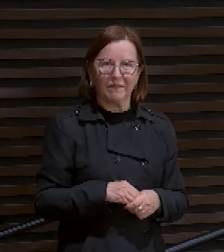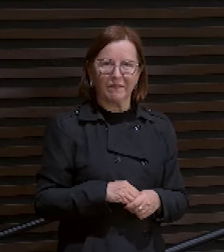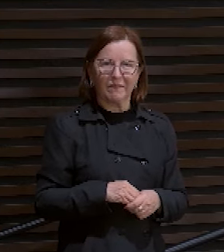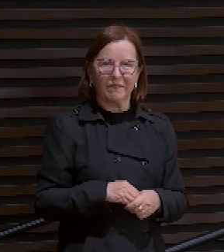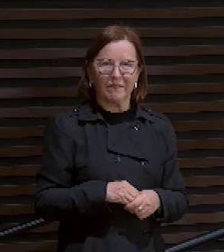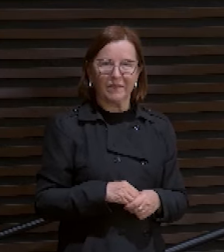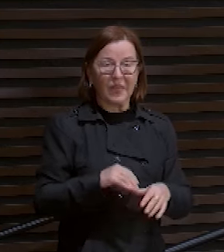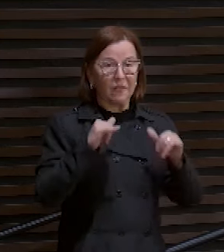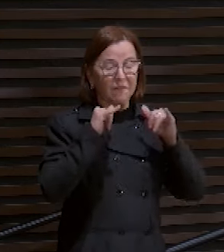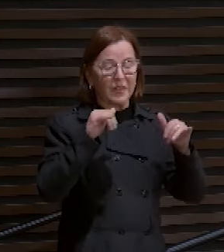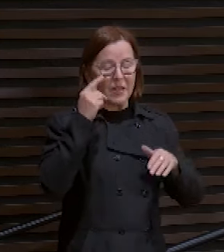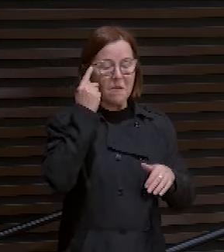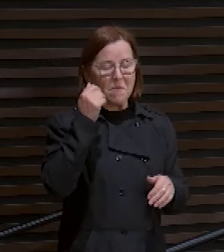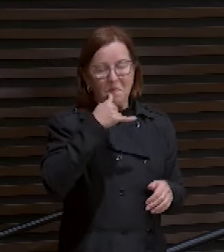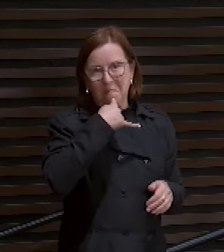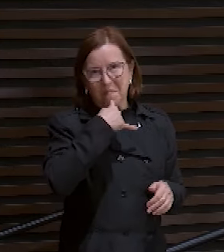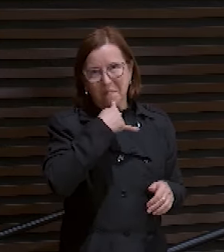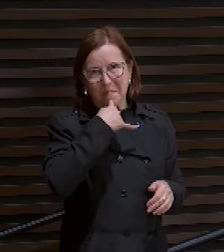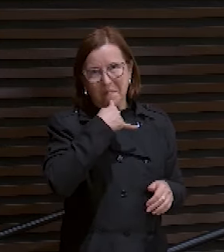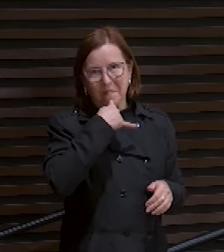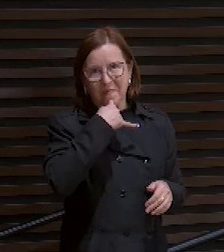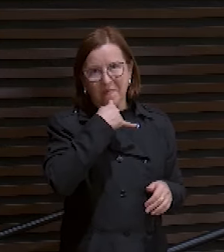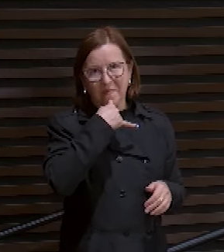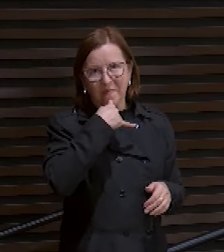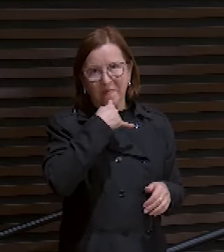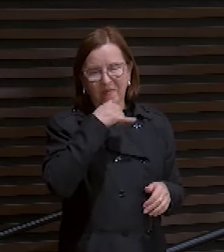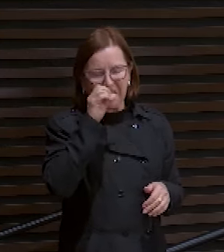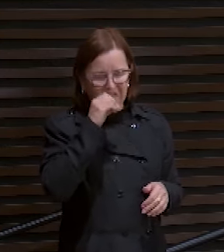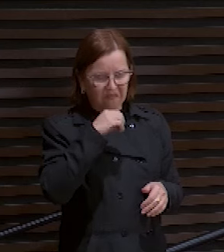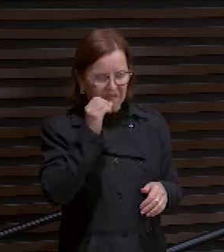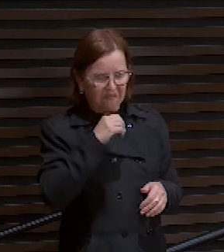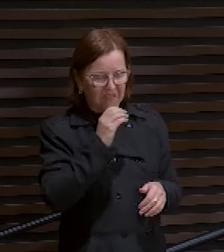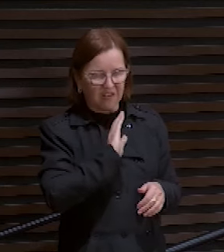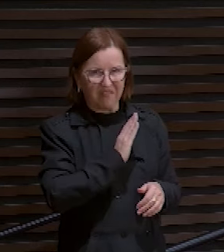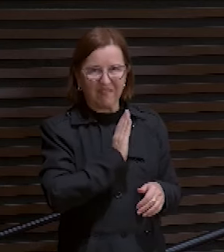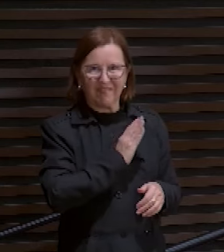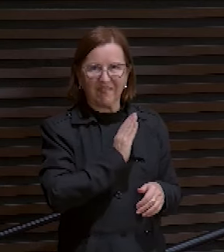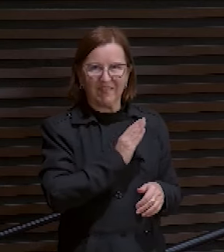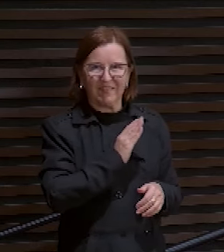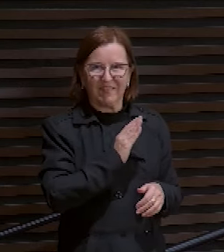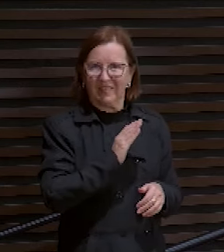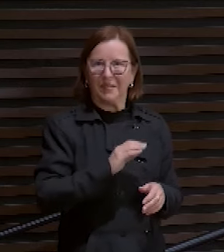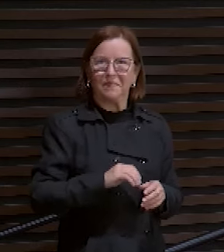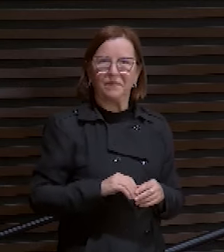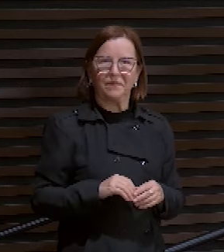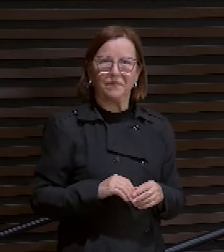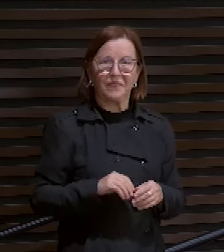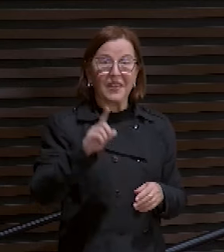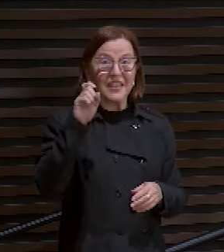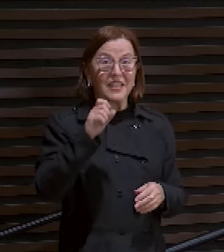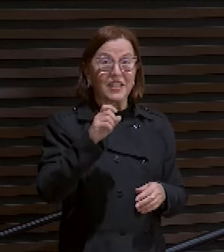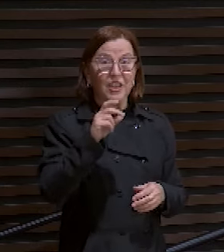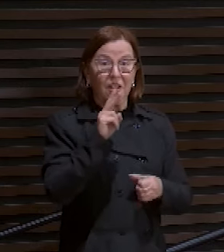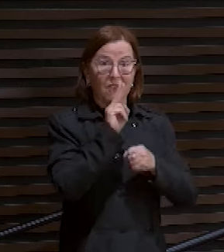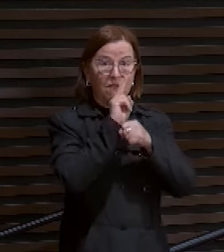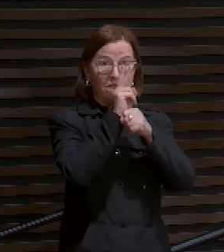Dizei aos desanimados. Os desalentados de coração. Sede o quê?